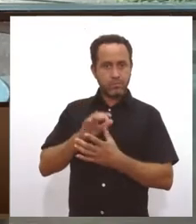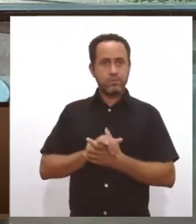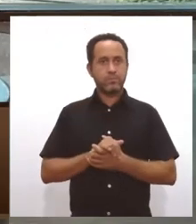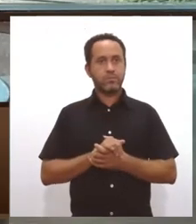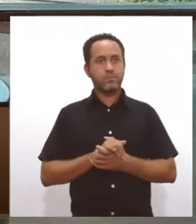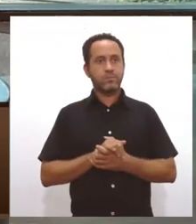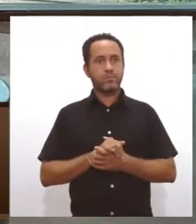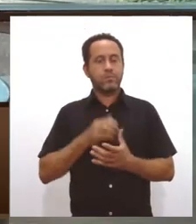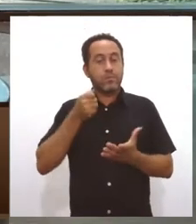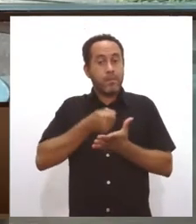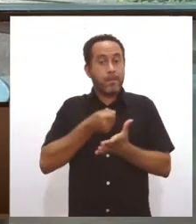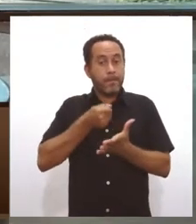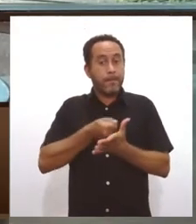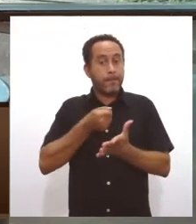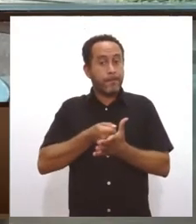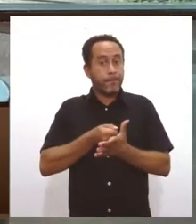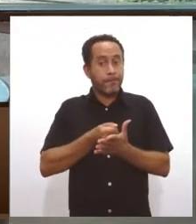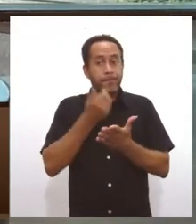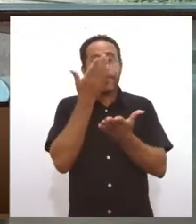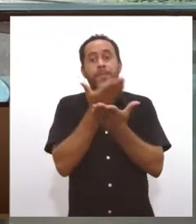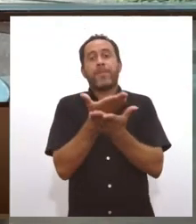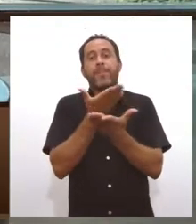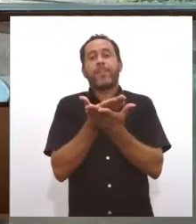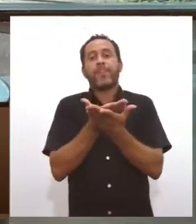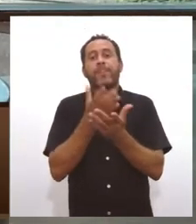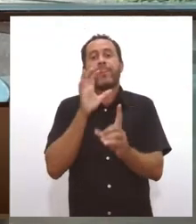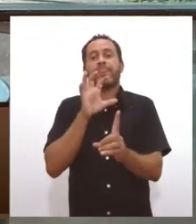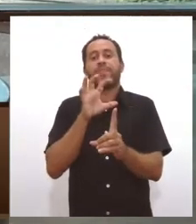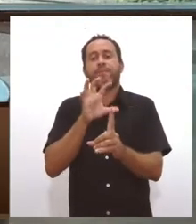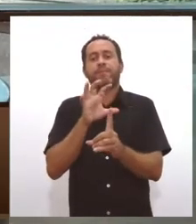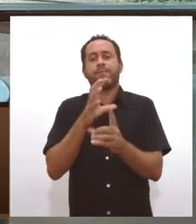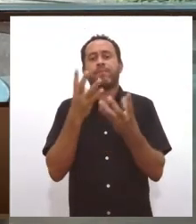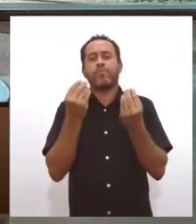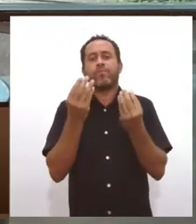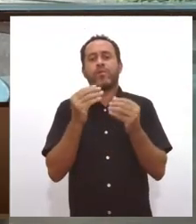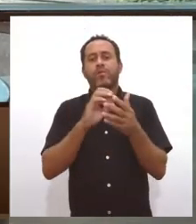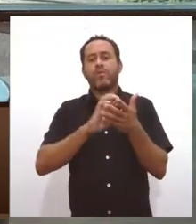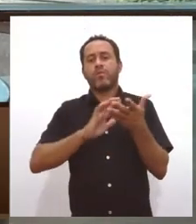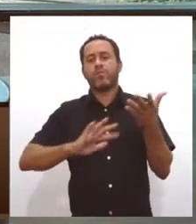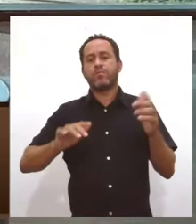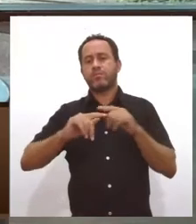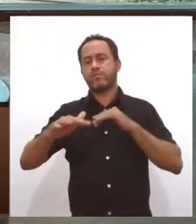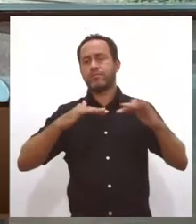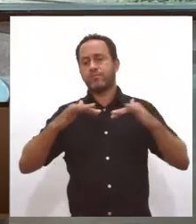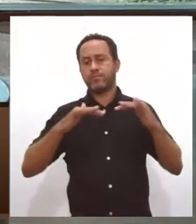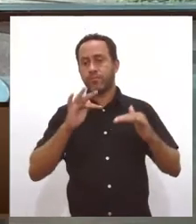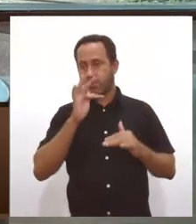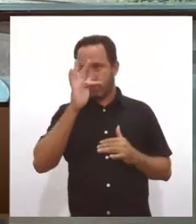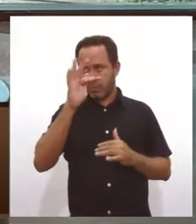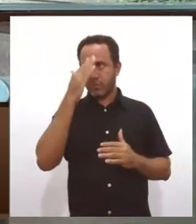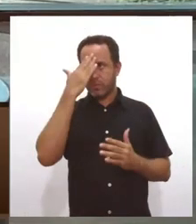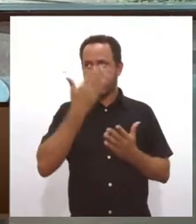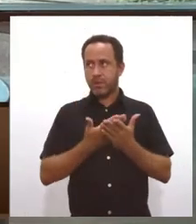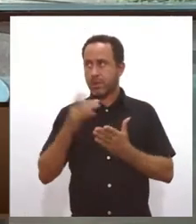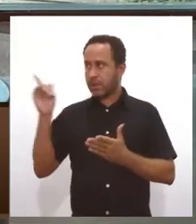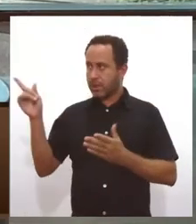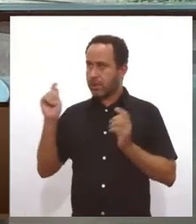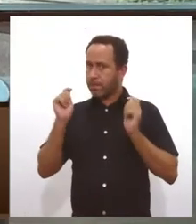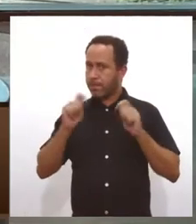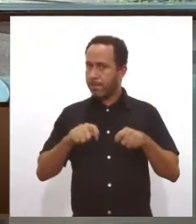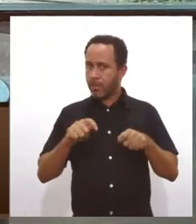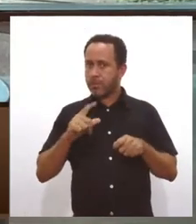exigência dos estudos de impacto ambiental para muitas atividades. Isso no futuro, a senhora acredita que pode gerar